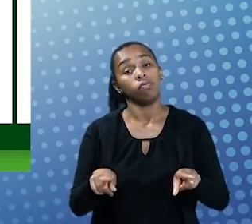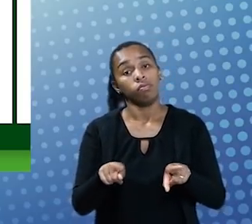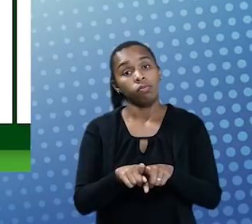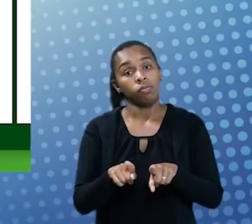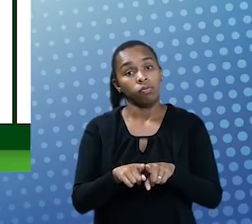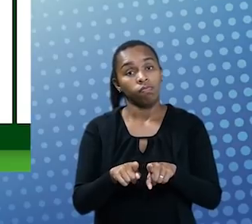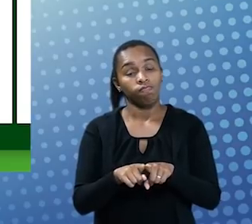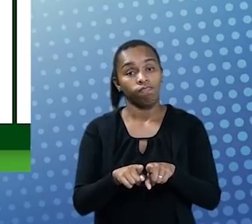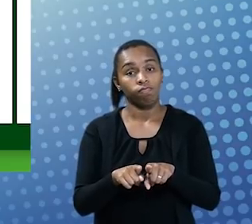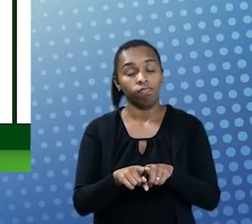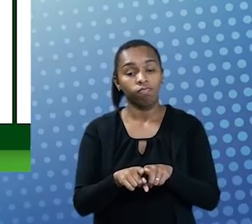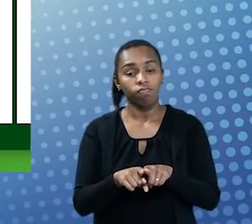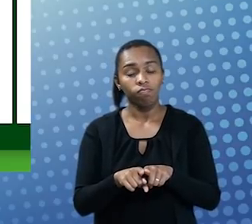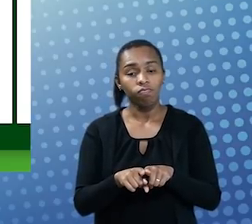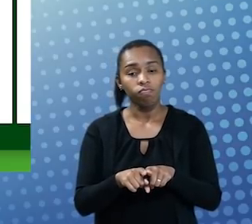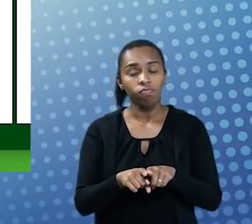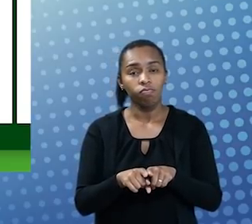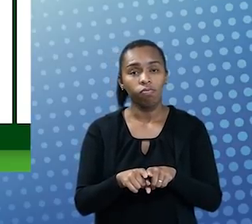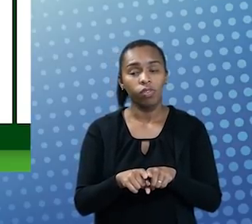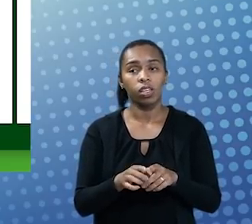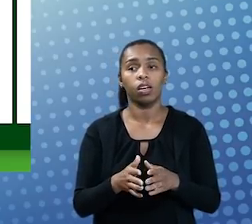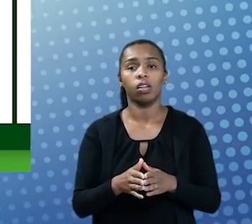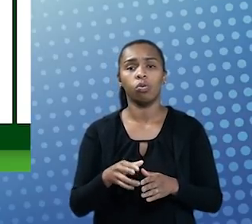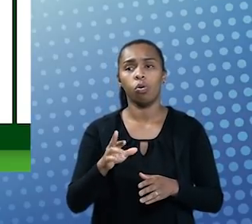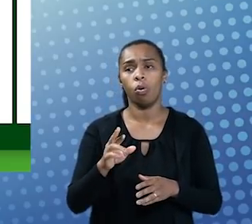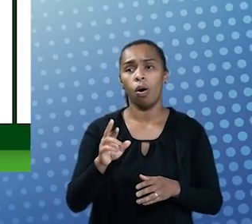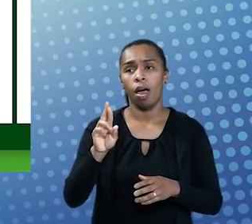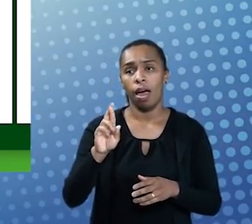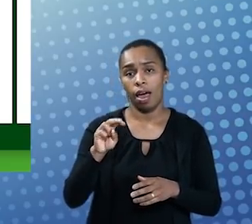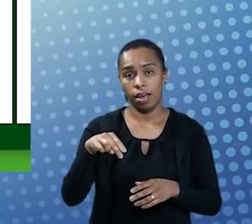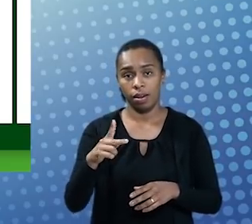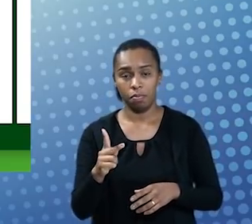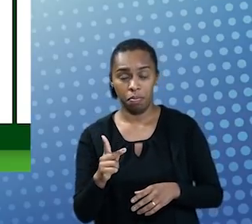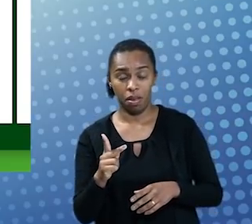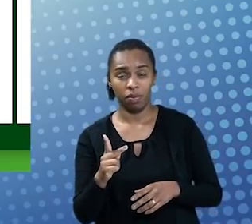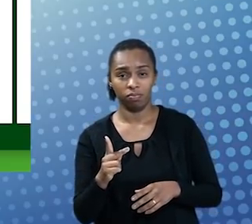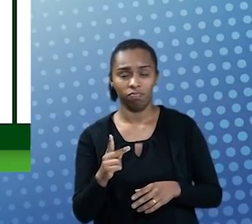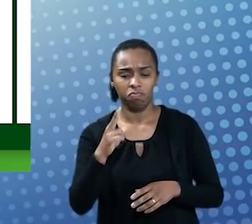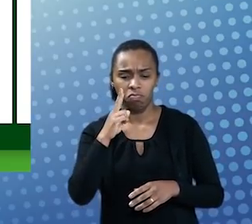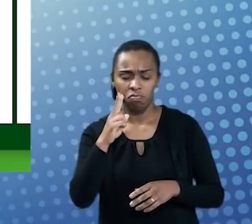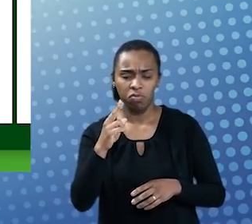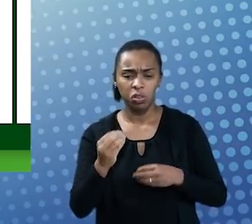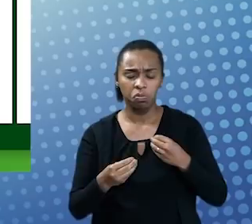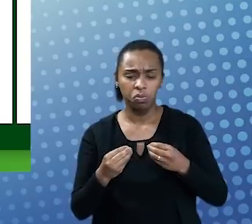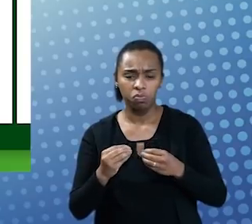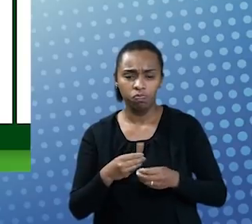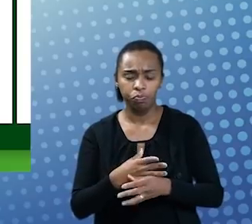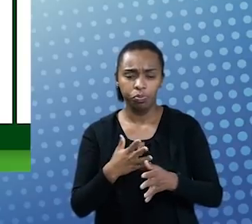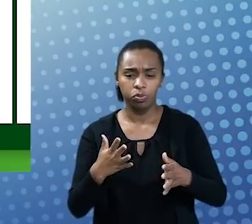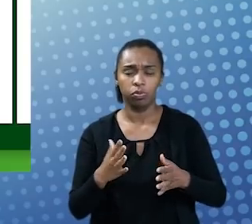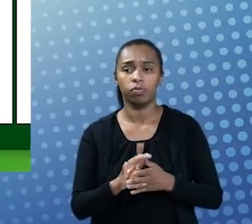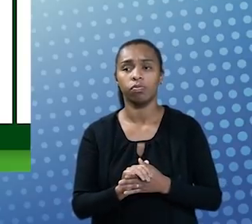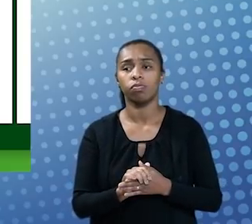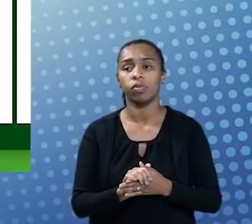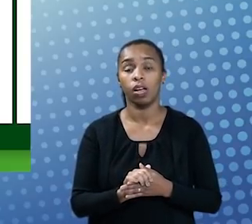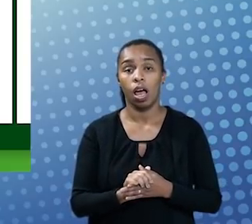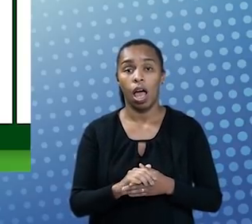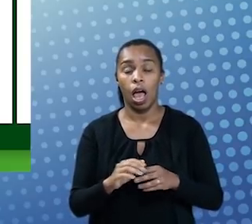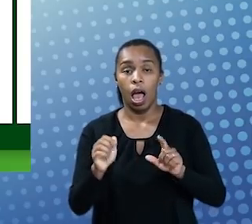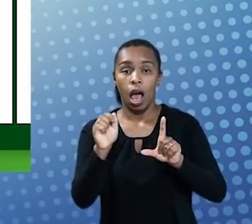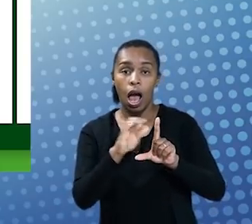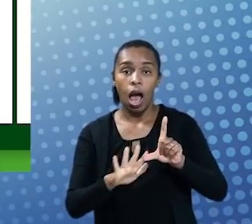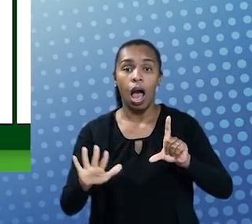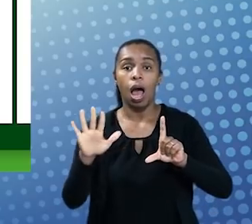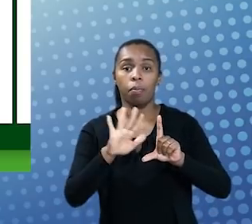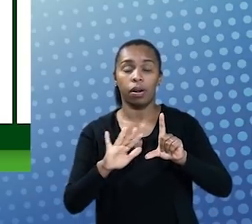meio desse atendimento, dessa sensibilidade que tem a RNP, a gente vê essa demanda sendo suprida. Primeiramente, essa plataforma que